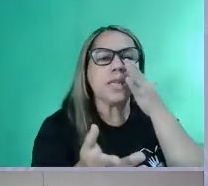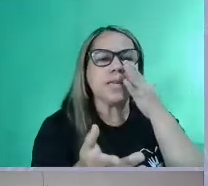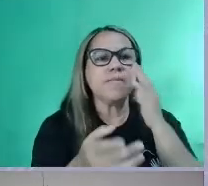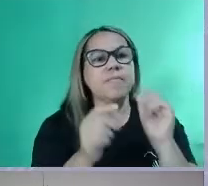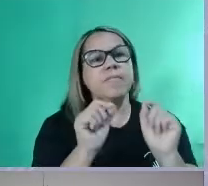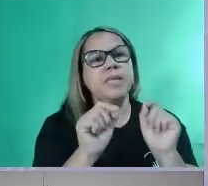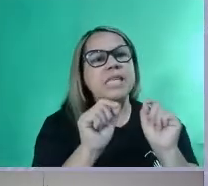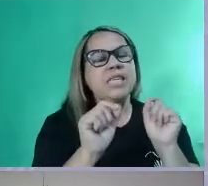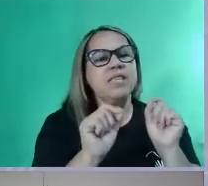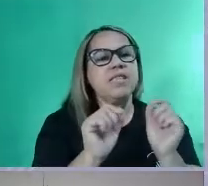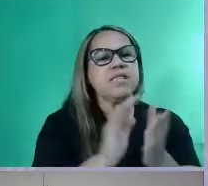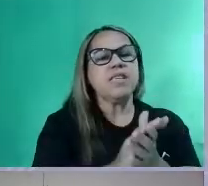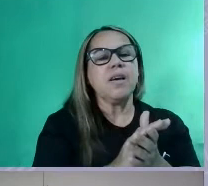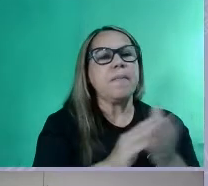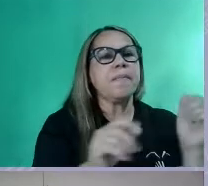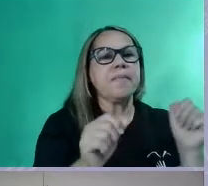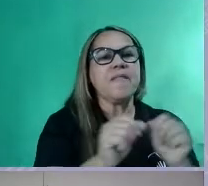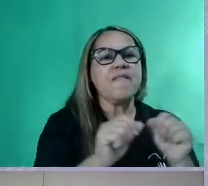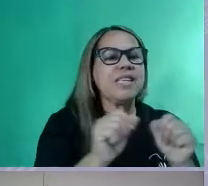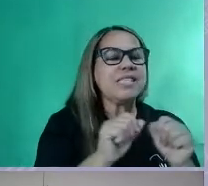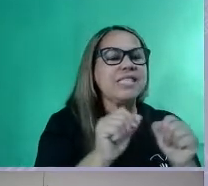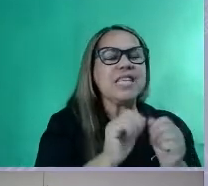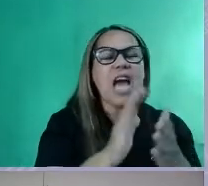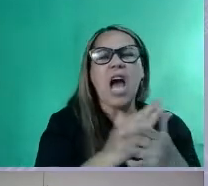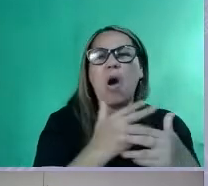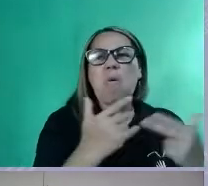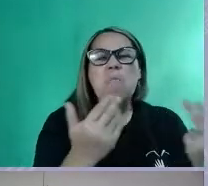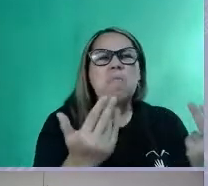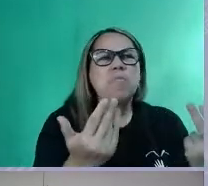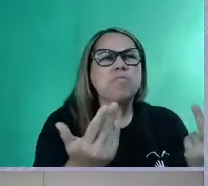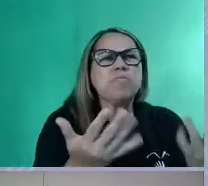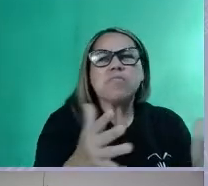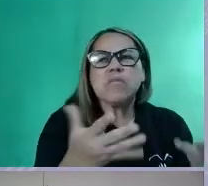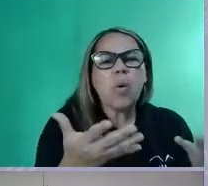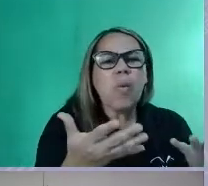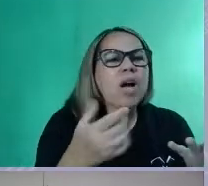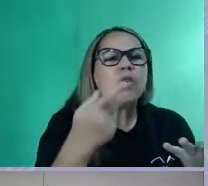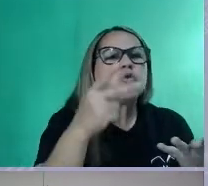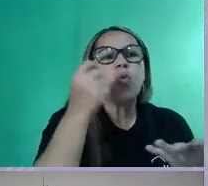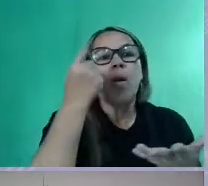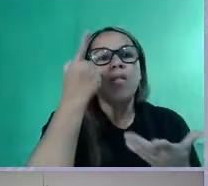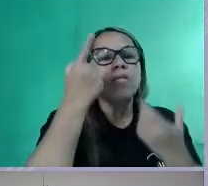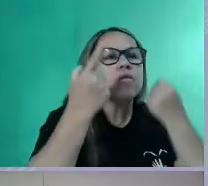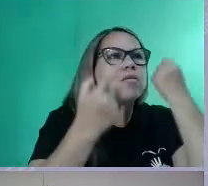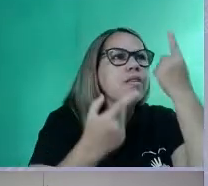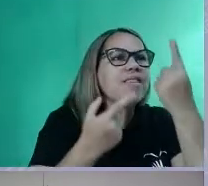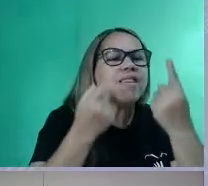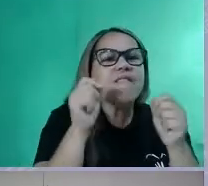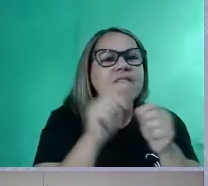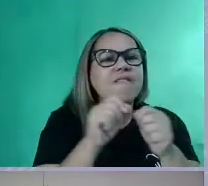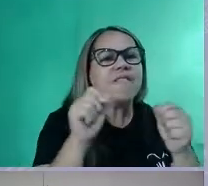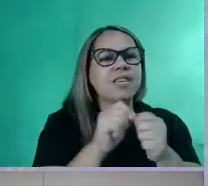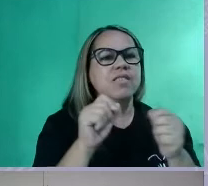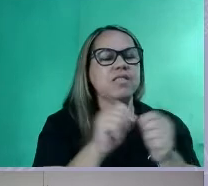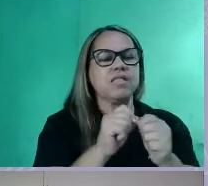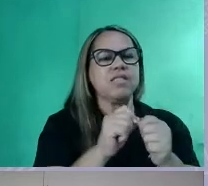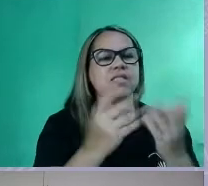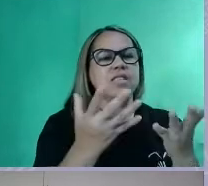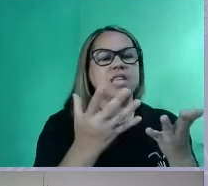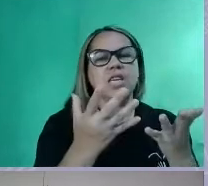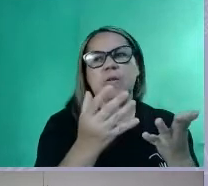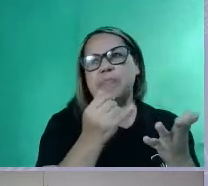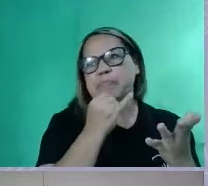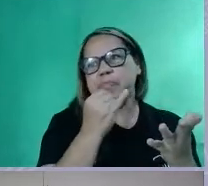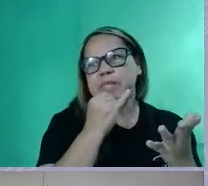fazer algo, né? Qual é a sua ideia em relação a fazer algo, né? Sobre